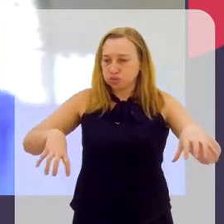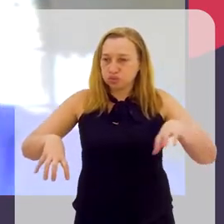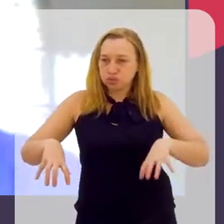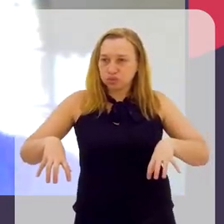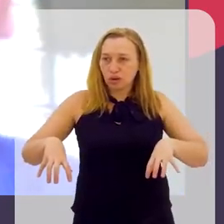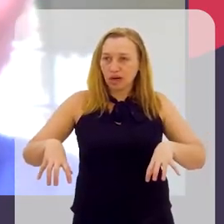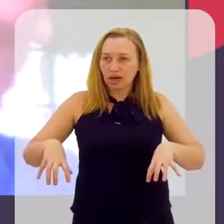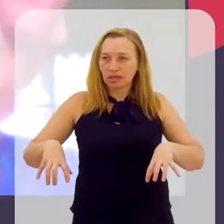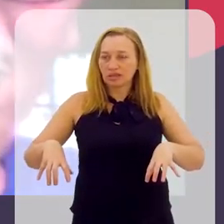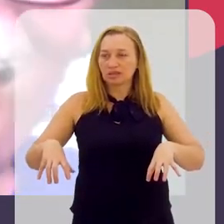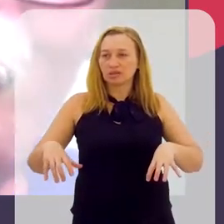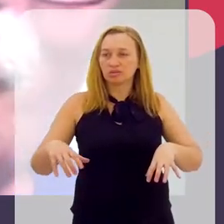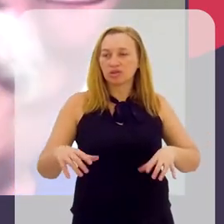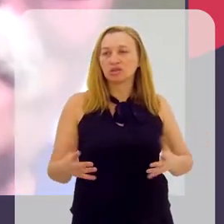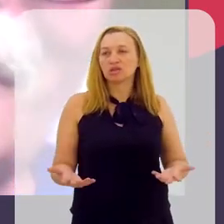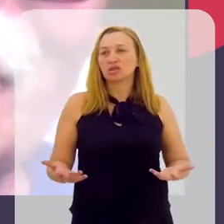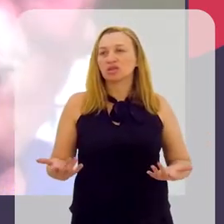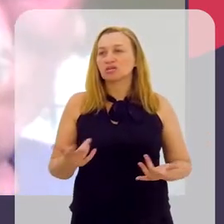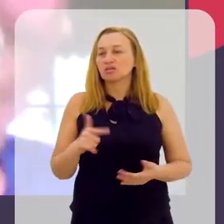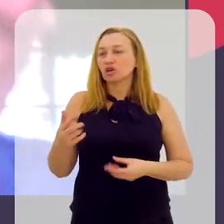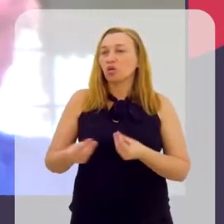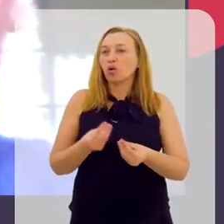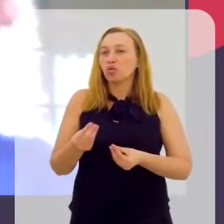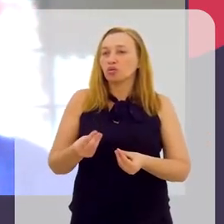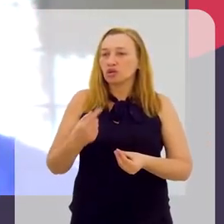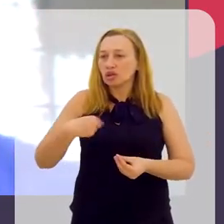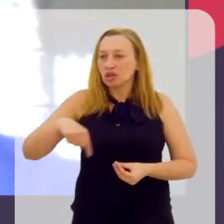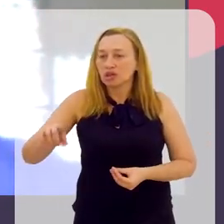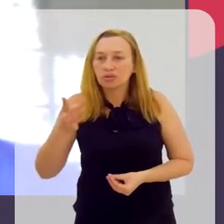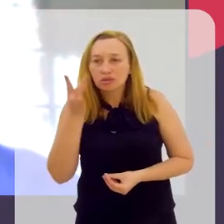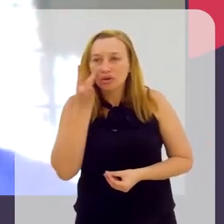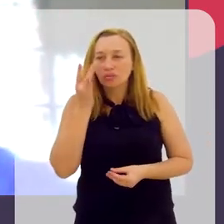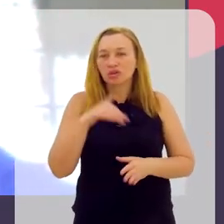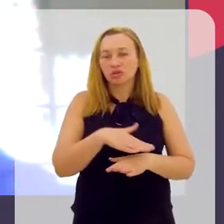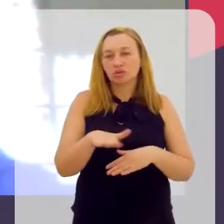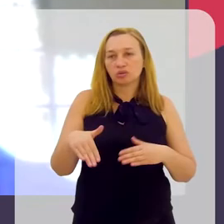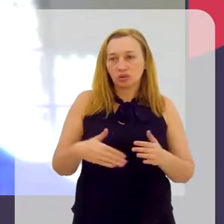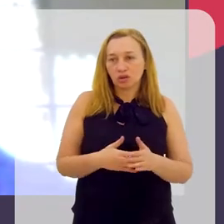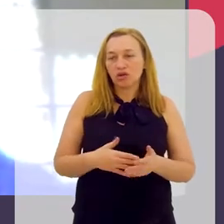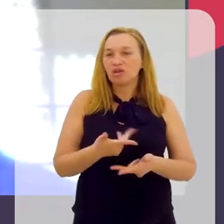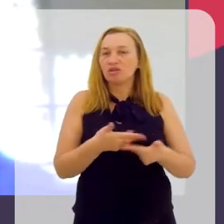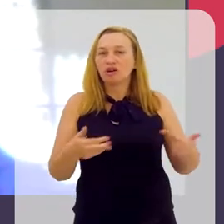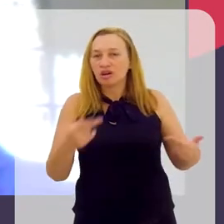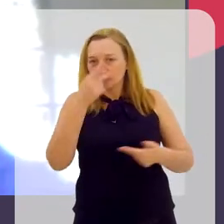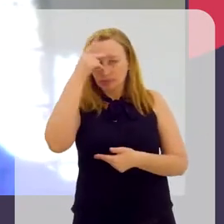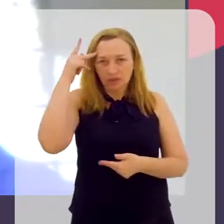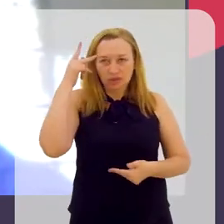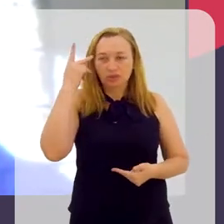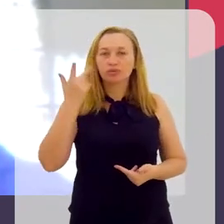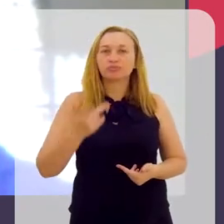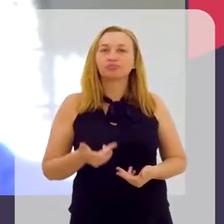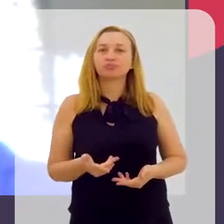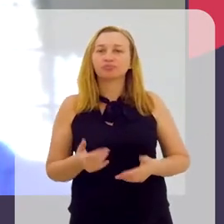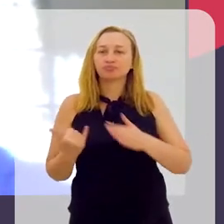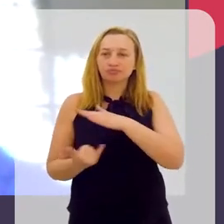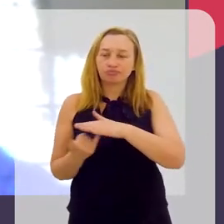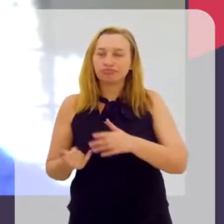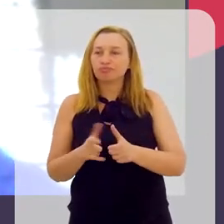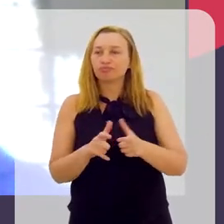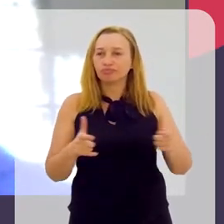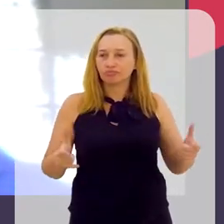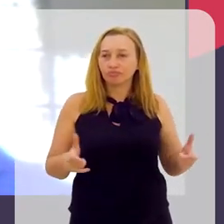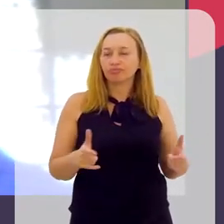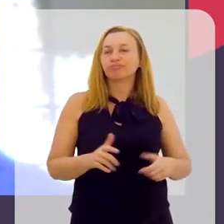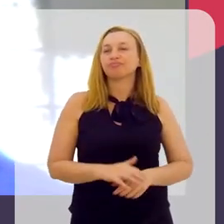Ficou humanamente impossível cobrir pessoalmente os jovens de talentos em tempo integral. É muita gente, é muita instituição,